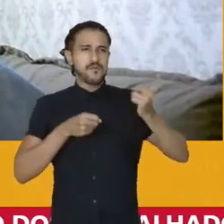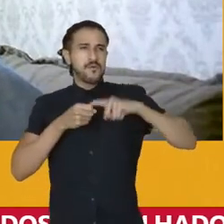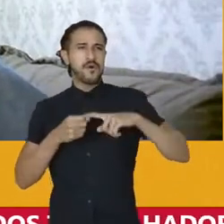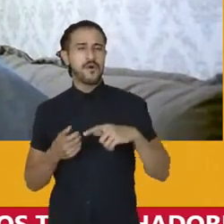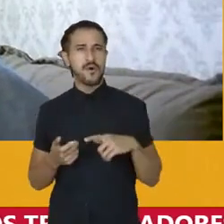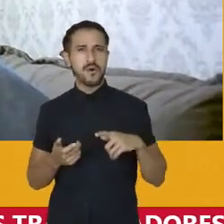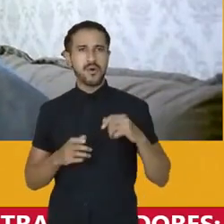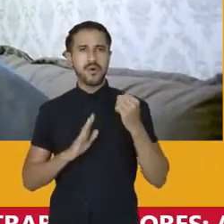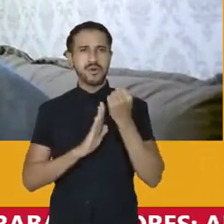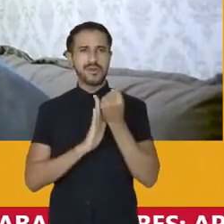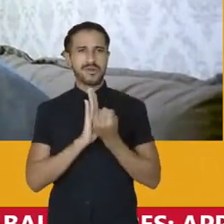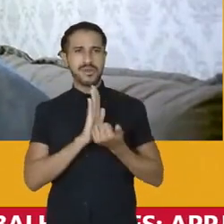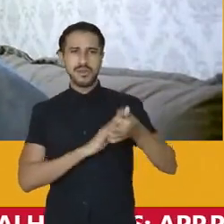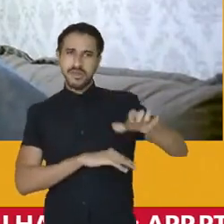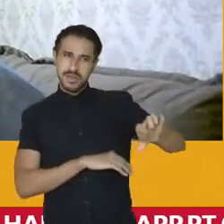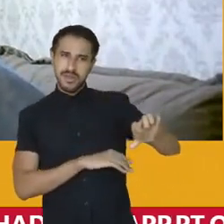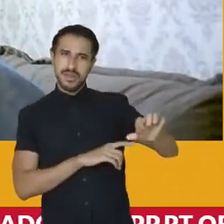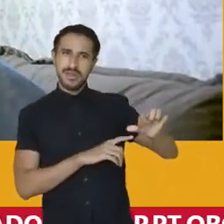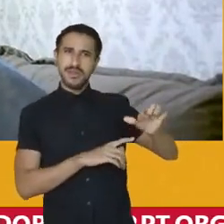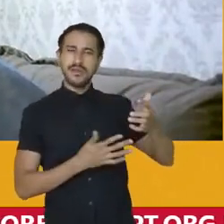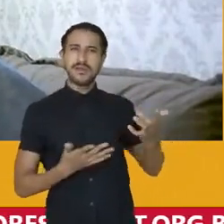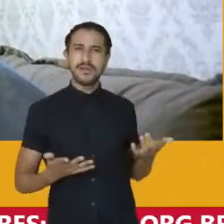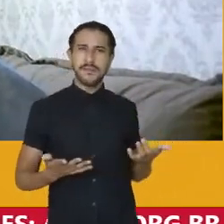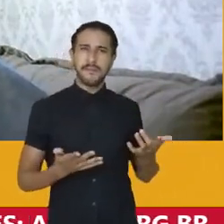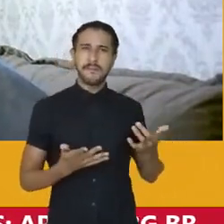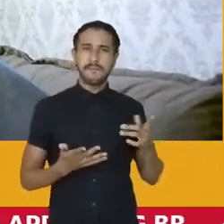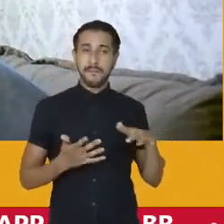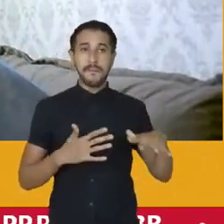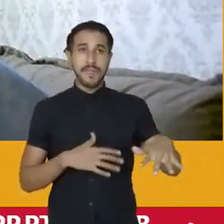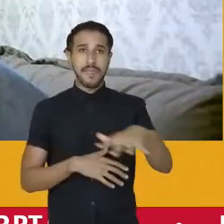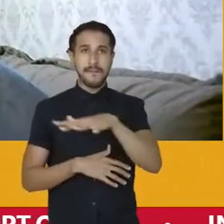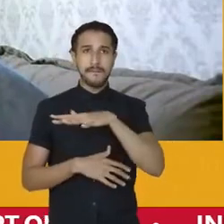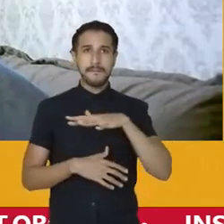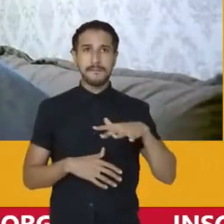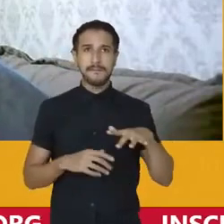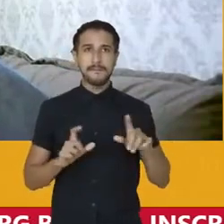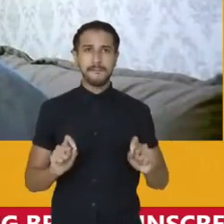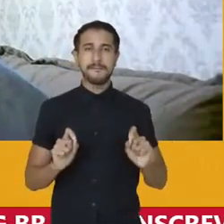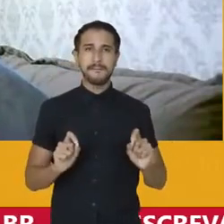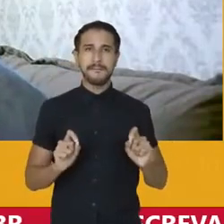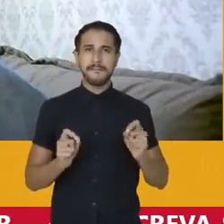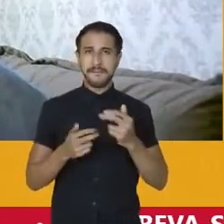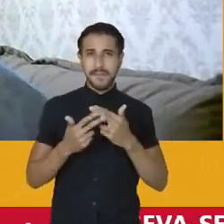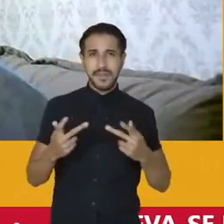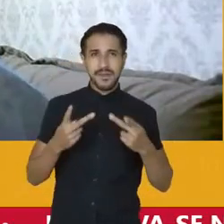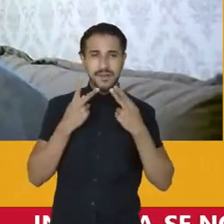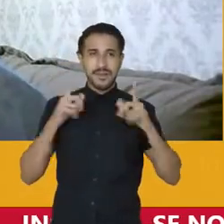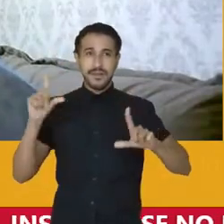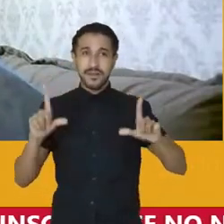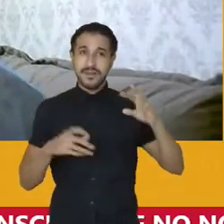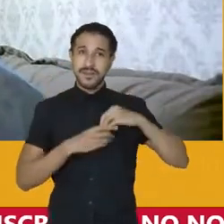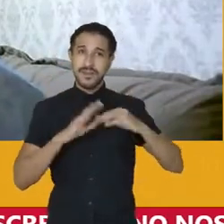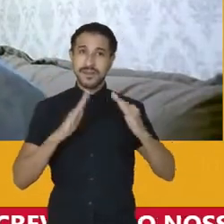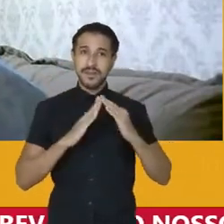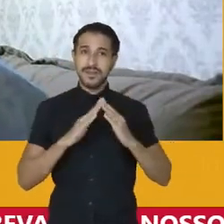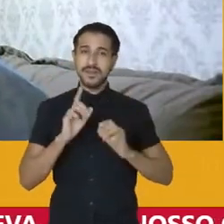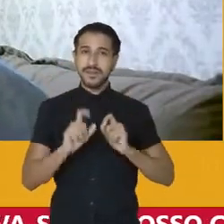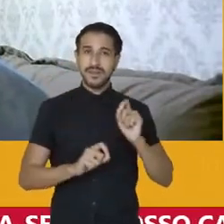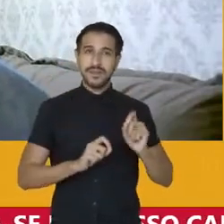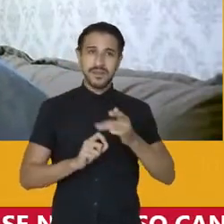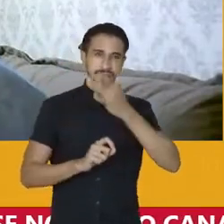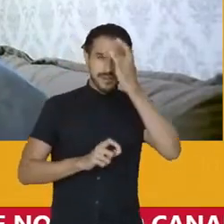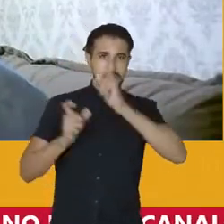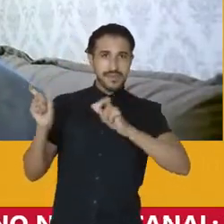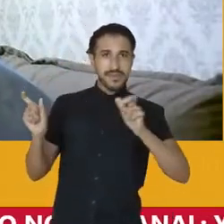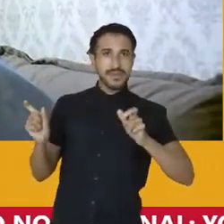ao século XIX, que é um ambiente... Esse negócio de fazer programa em casa é isso, as